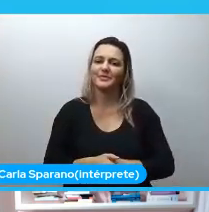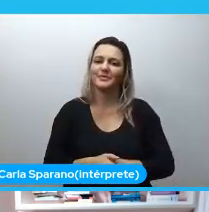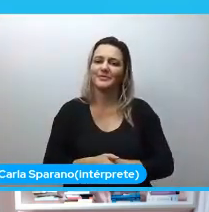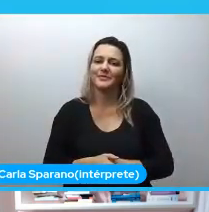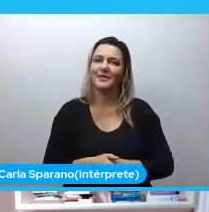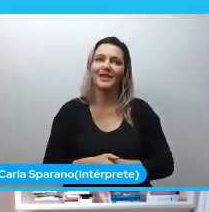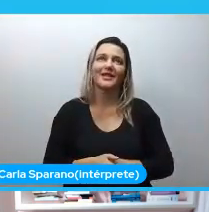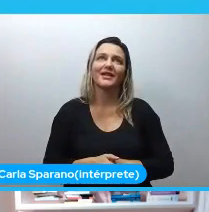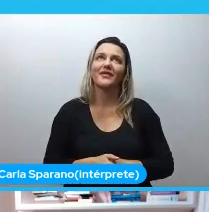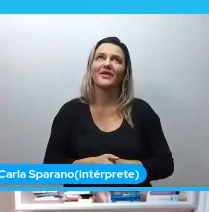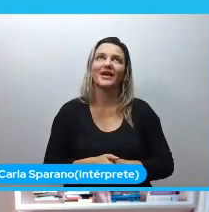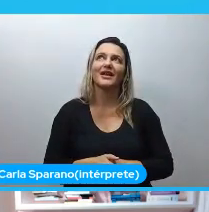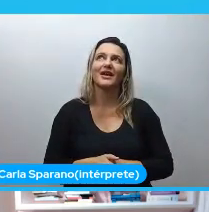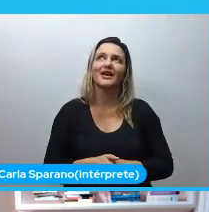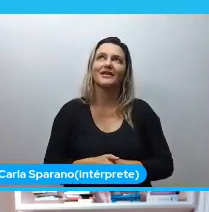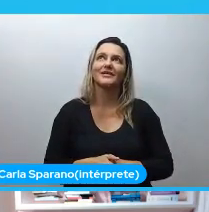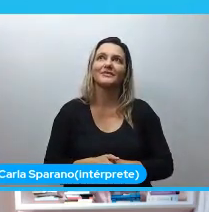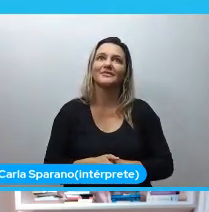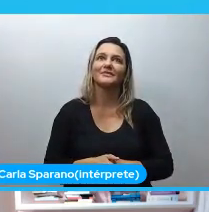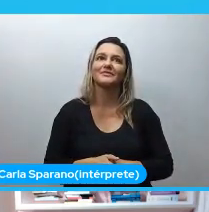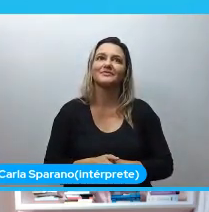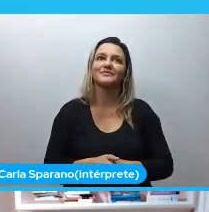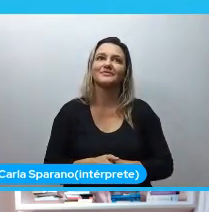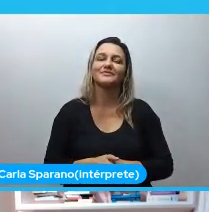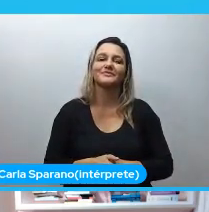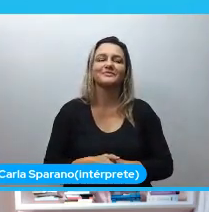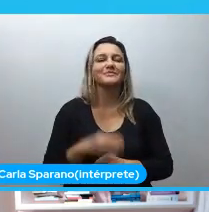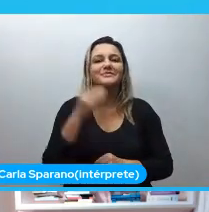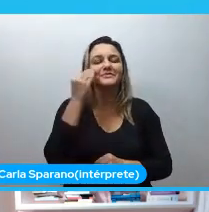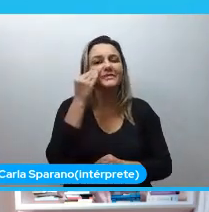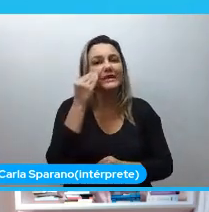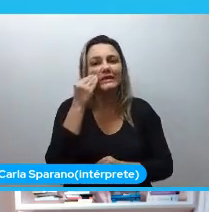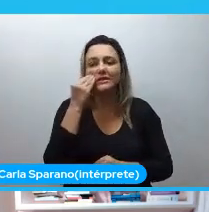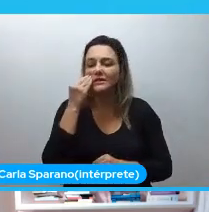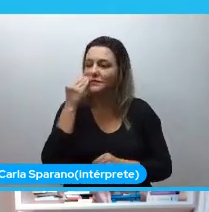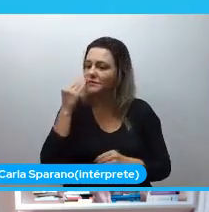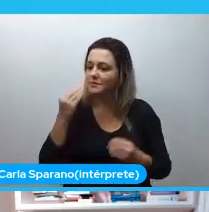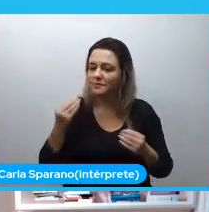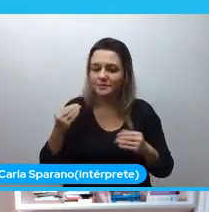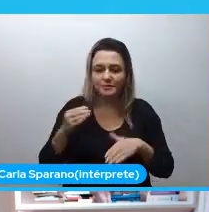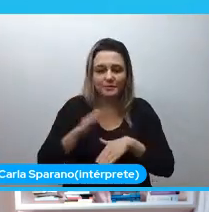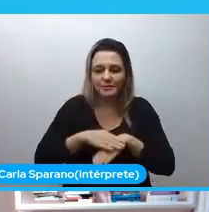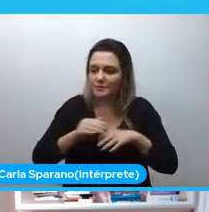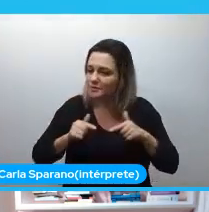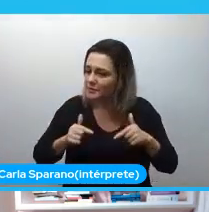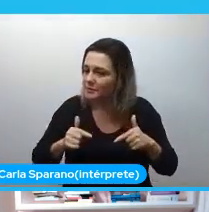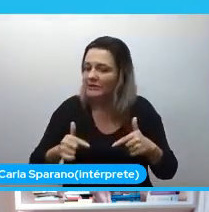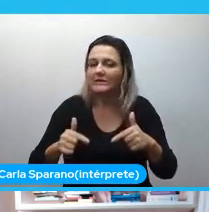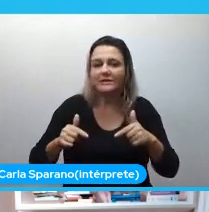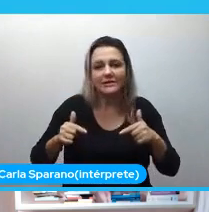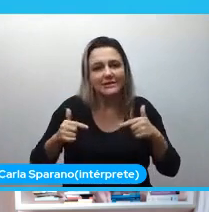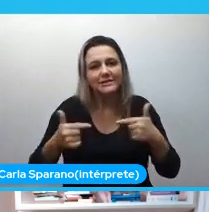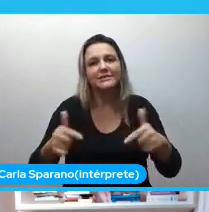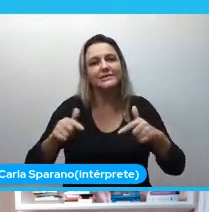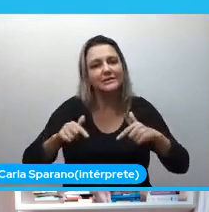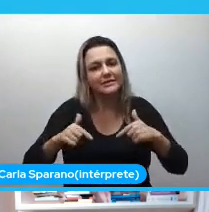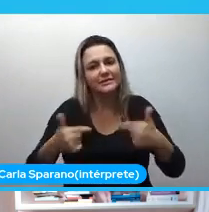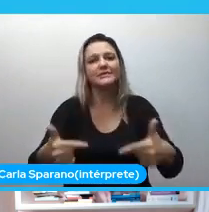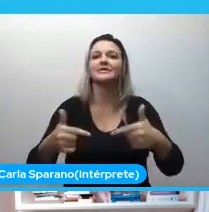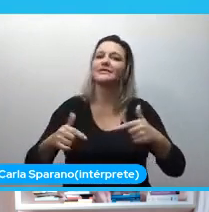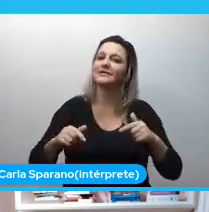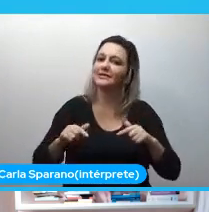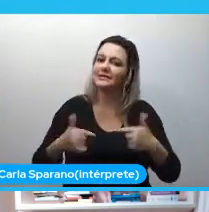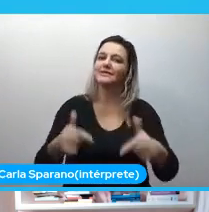quando a gente estava realmente tentando fazer a coisa acontecer e foram pontos que eu notei que talvez